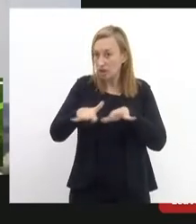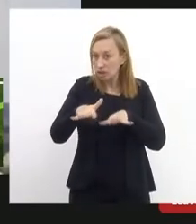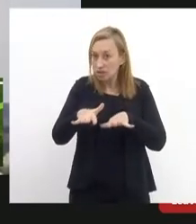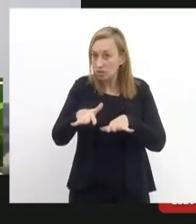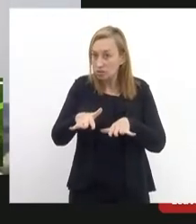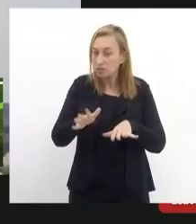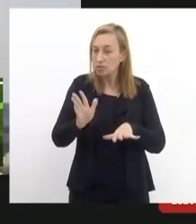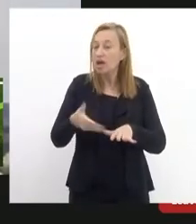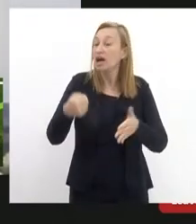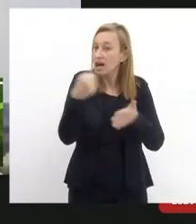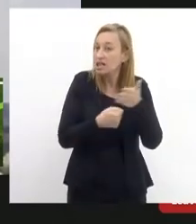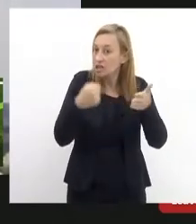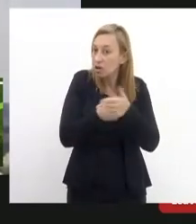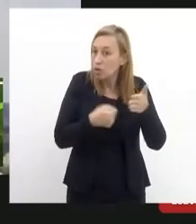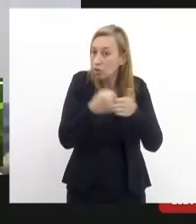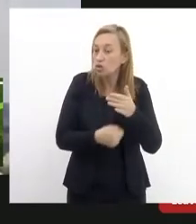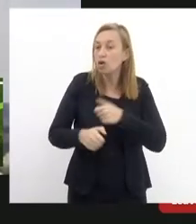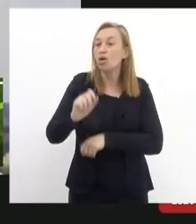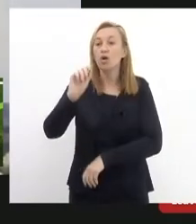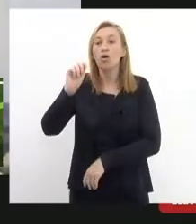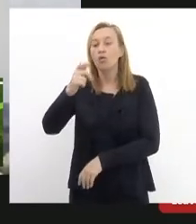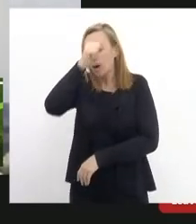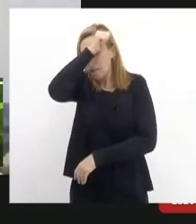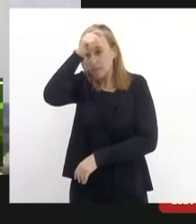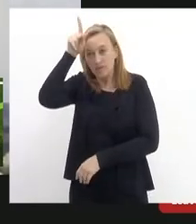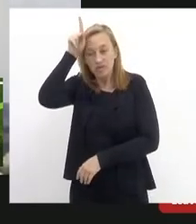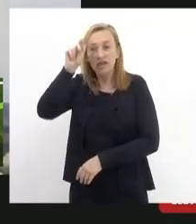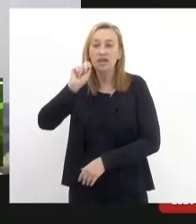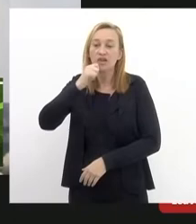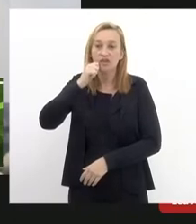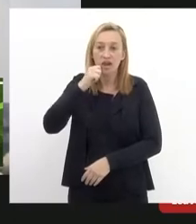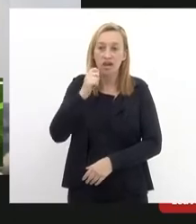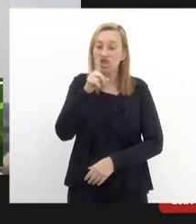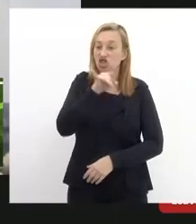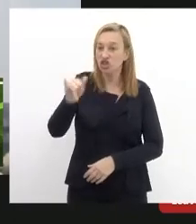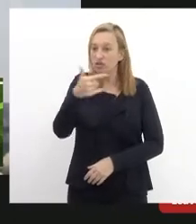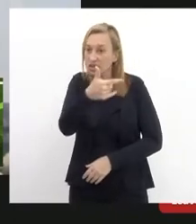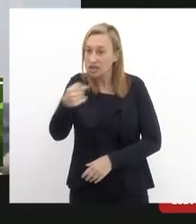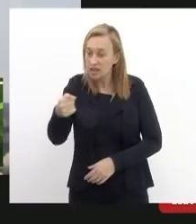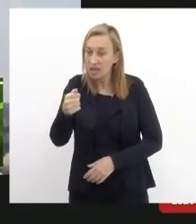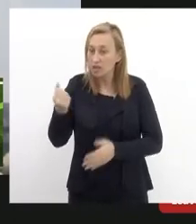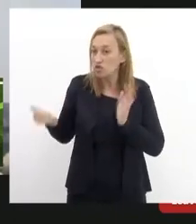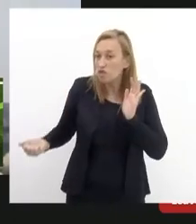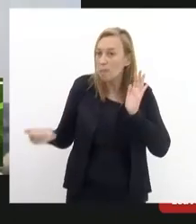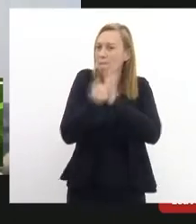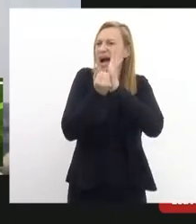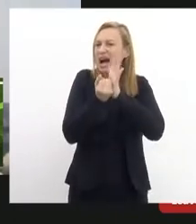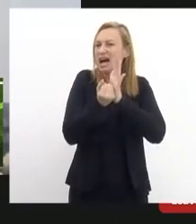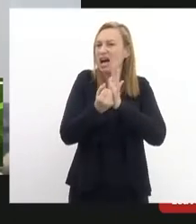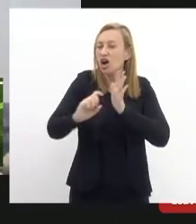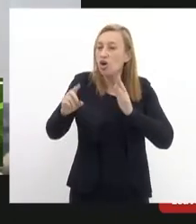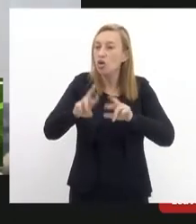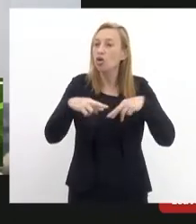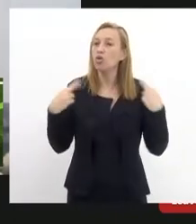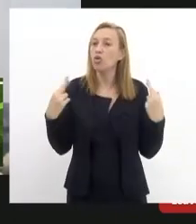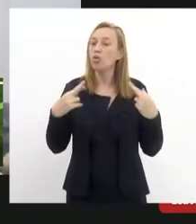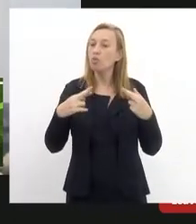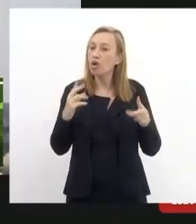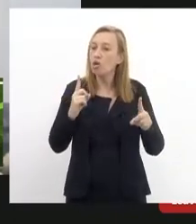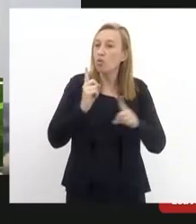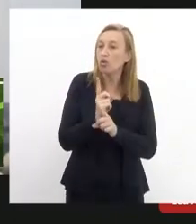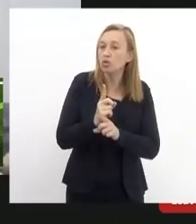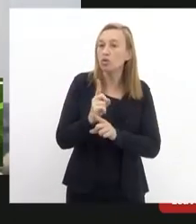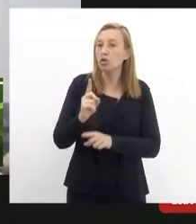protagonizar essa luta com o Eduardo Paes o dia 27 tem que ser um dia 27 de marca encontro com o Eduardo Paes e se